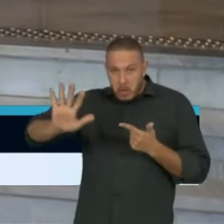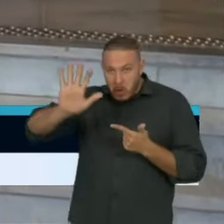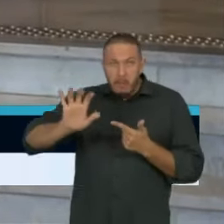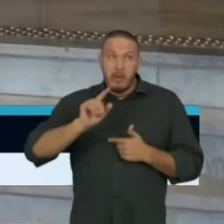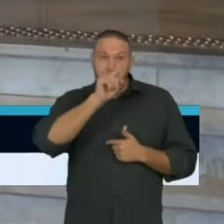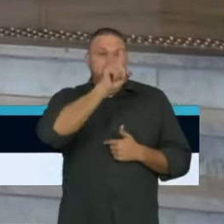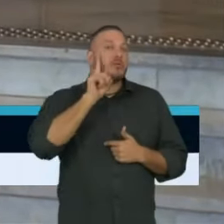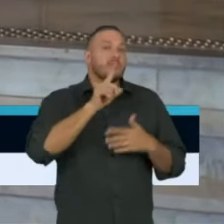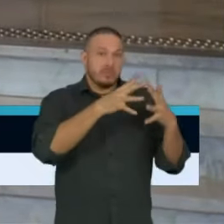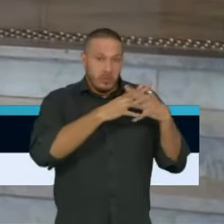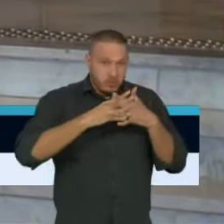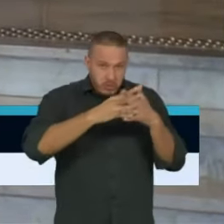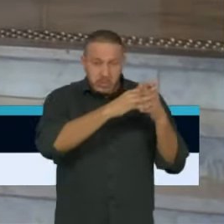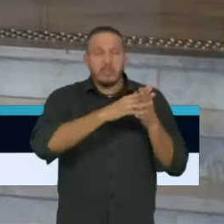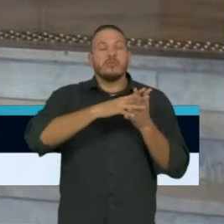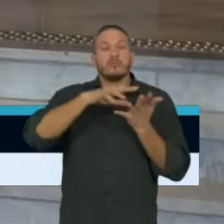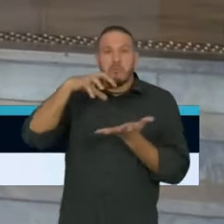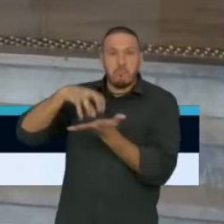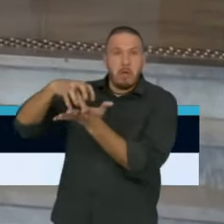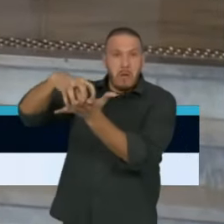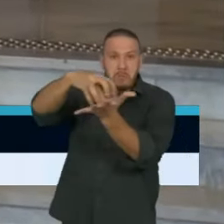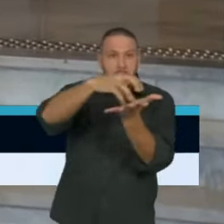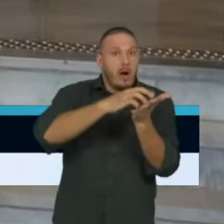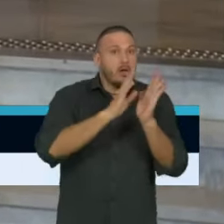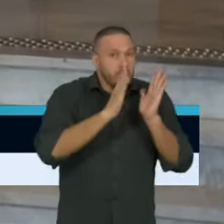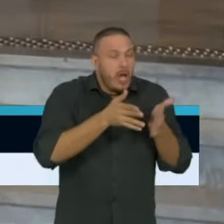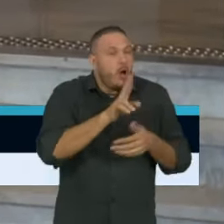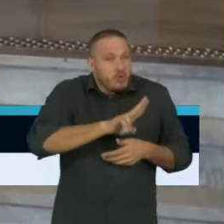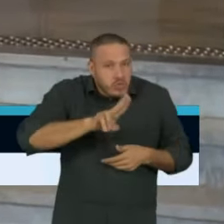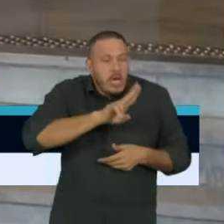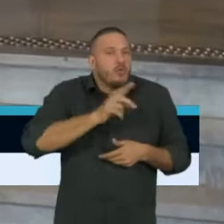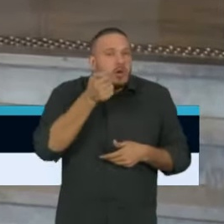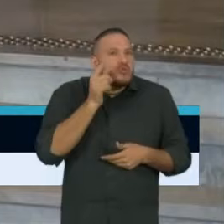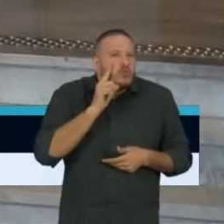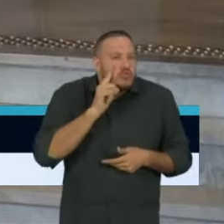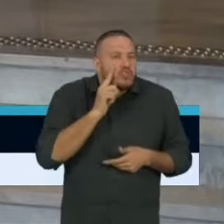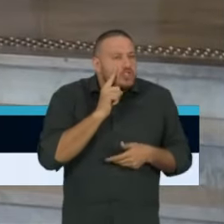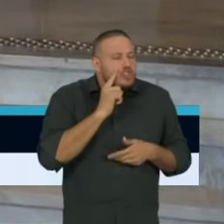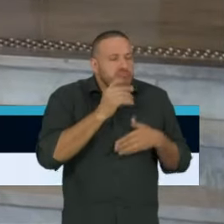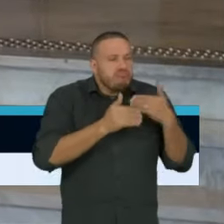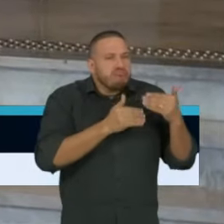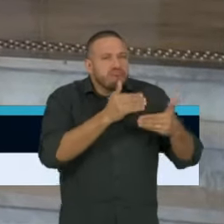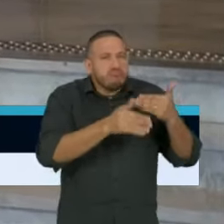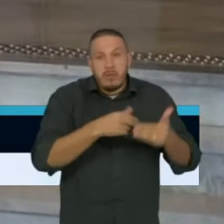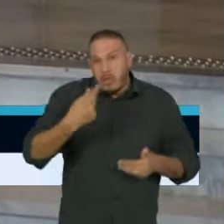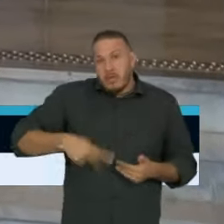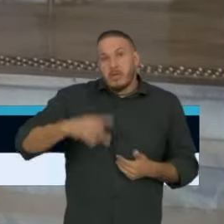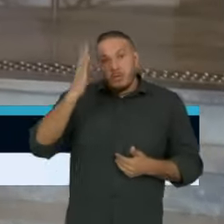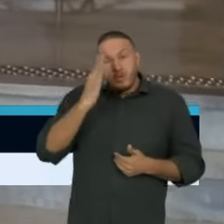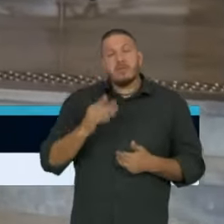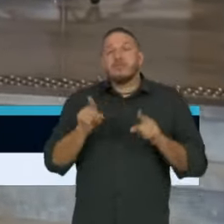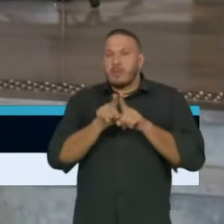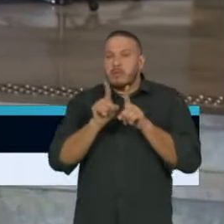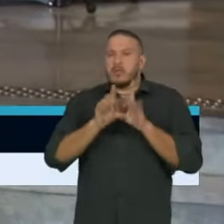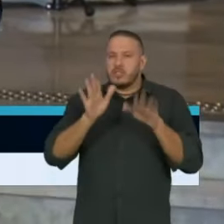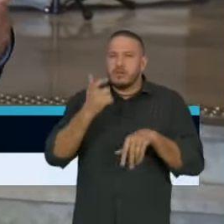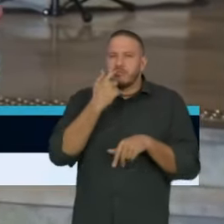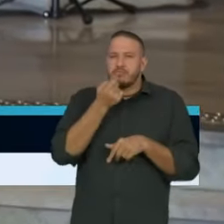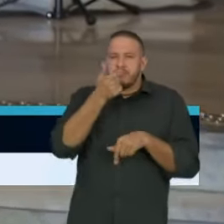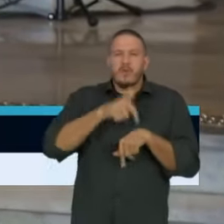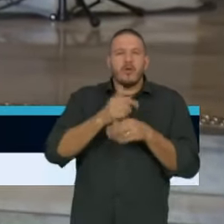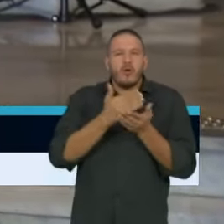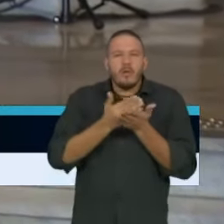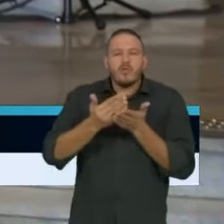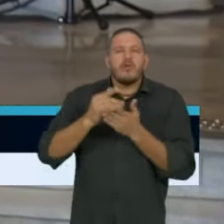grandes centros já utilizando quase que rotineiramente. Então, aqui também, já foi iniciado pelo Albert